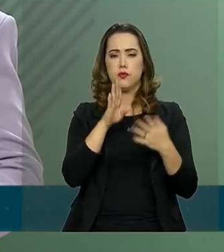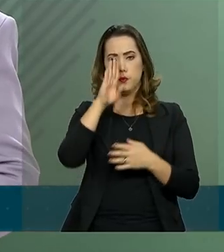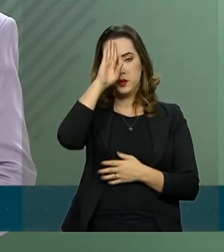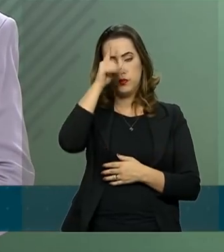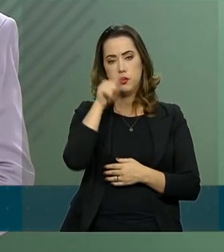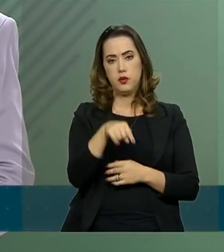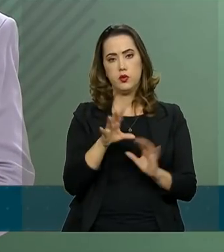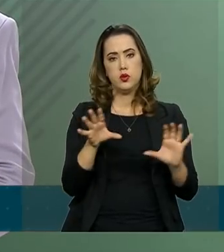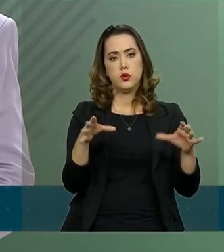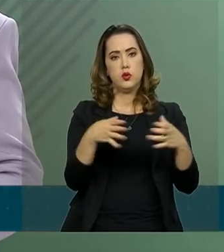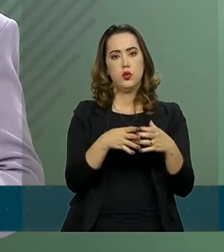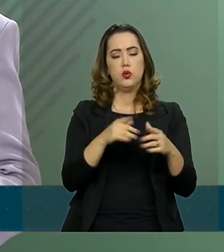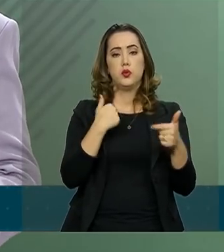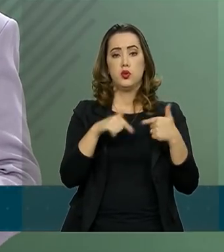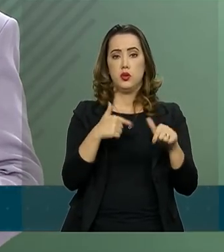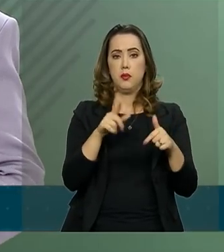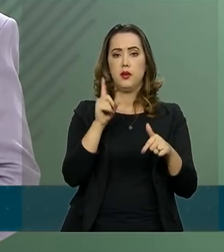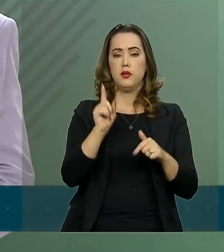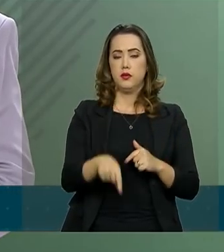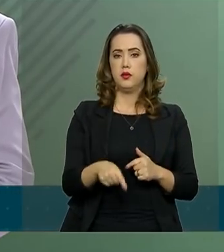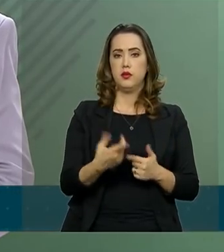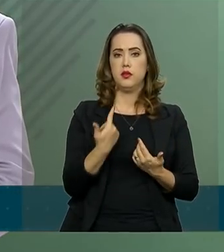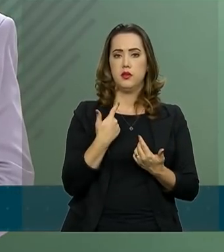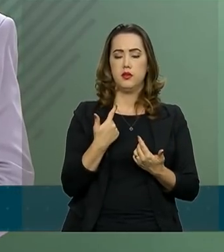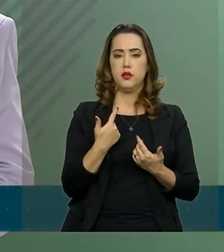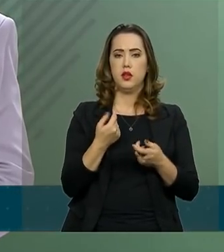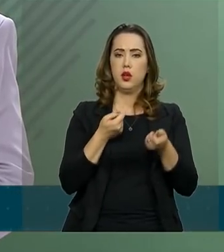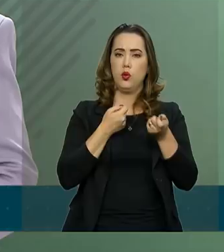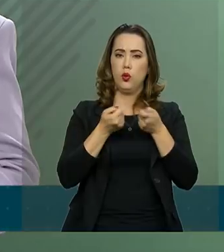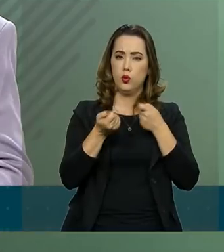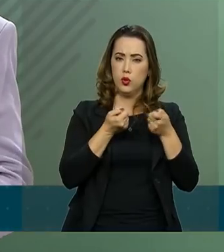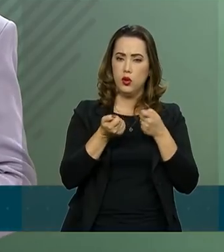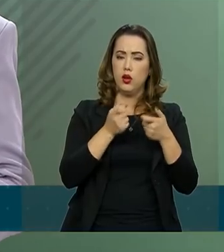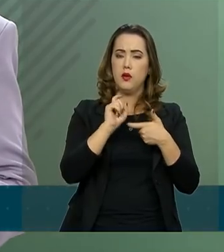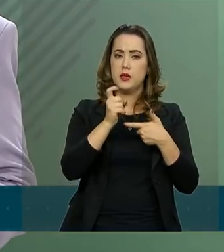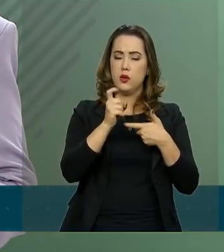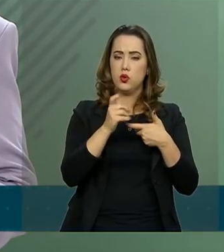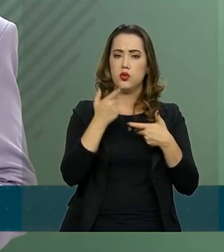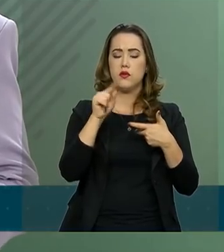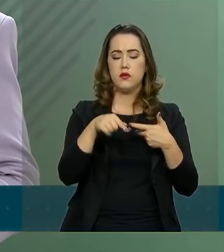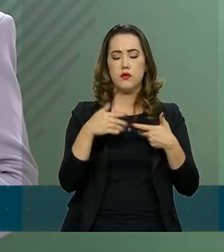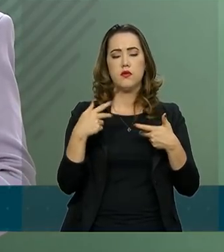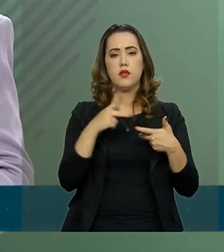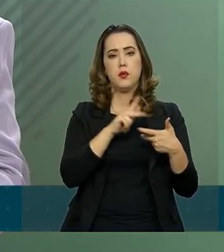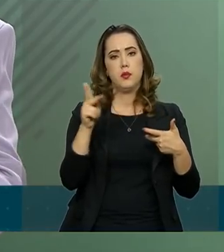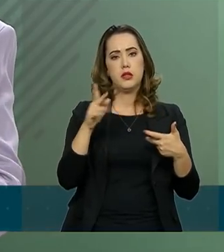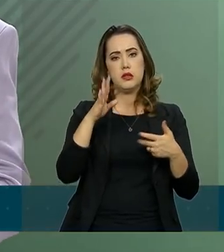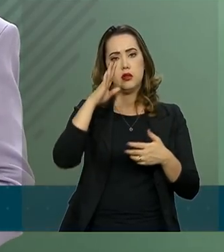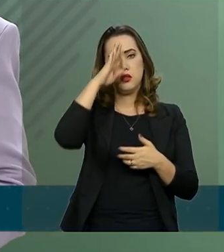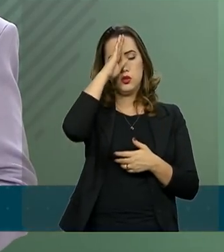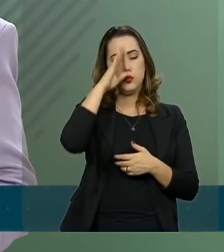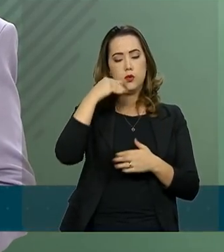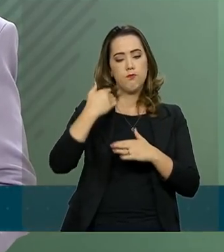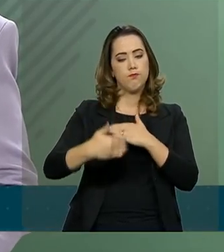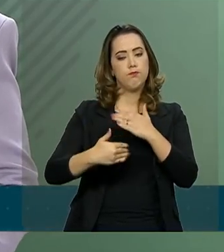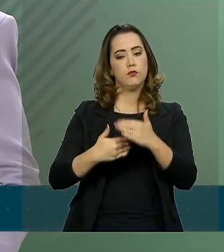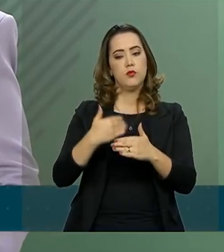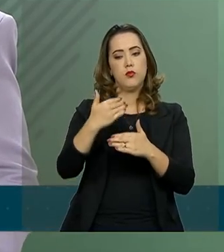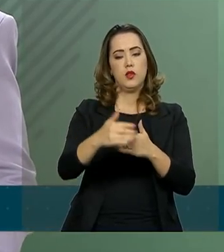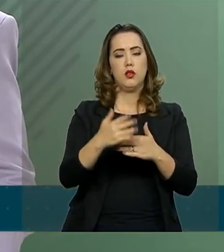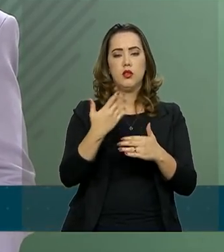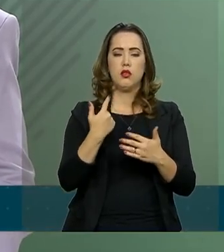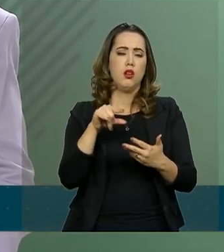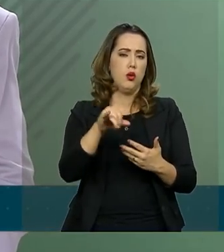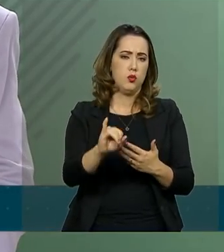dessa área de operação, que é domar o poder executivo, é que o presidente caminha. Então, essas idas e vindas